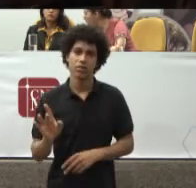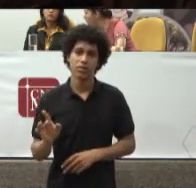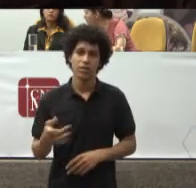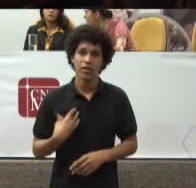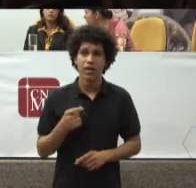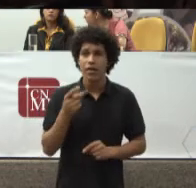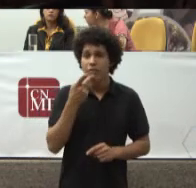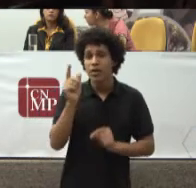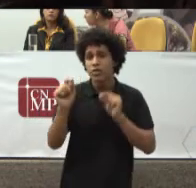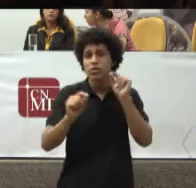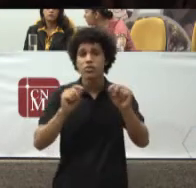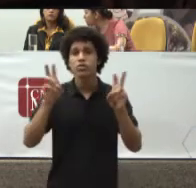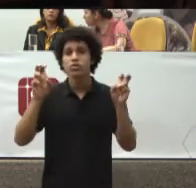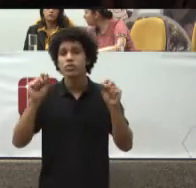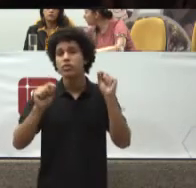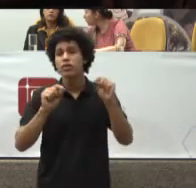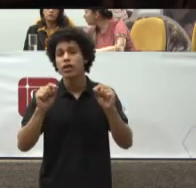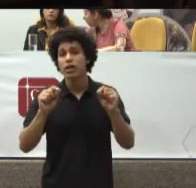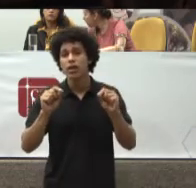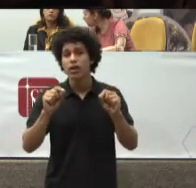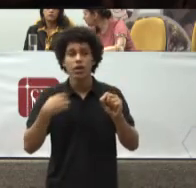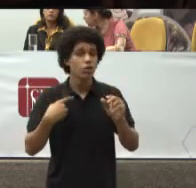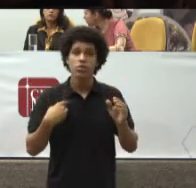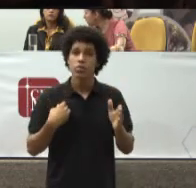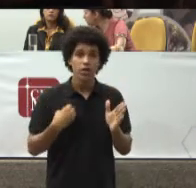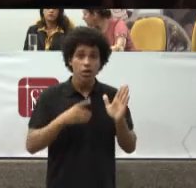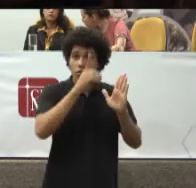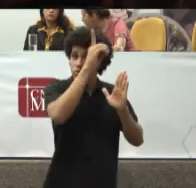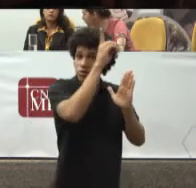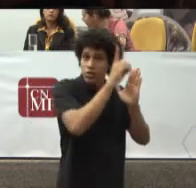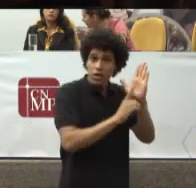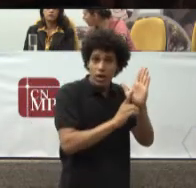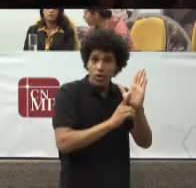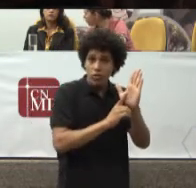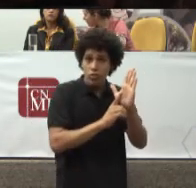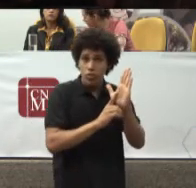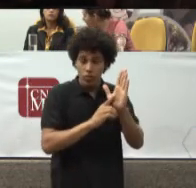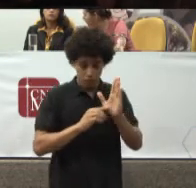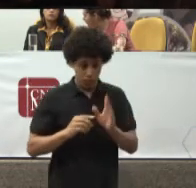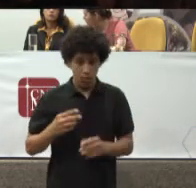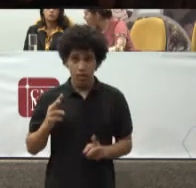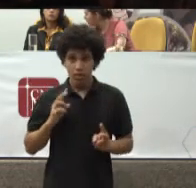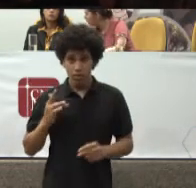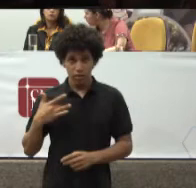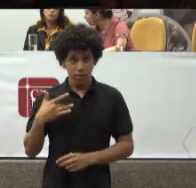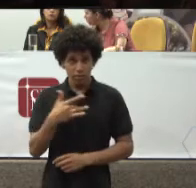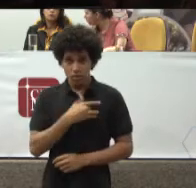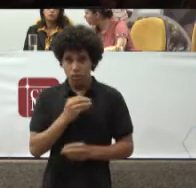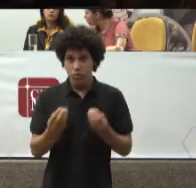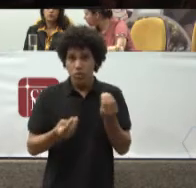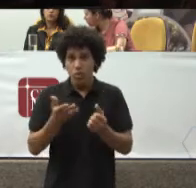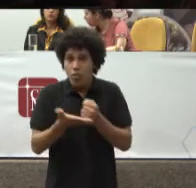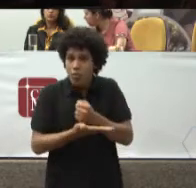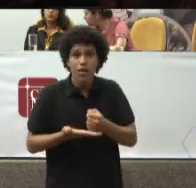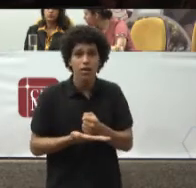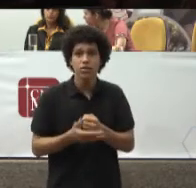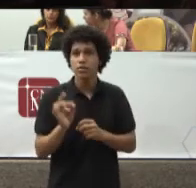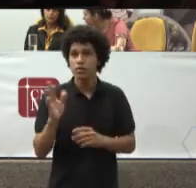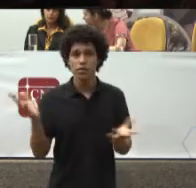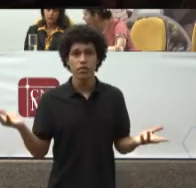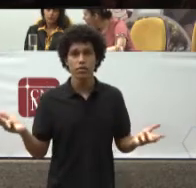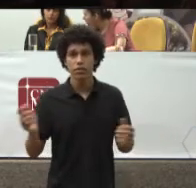A questão Da saúde Como direito Fundamental E a atuação Do MP Necessariamente Necessariamente Com